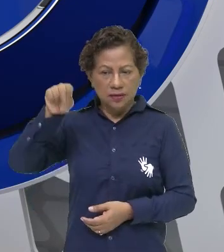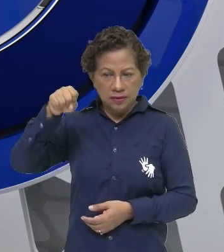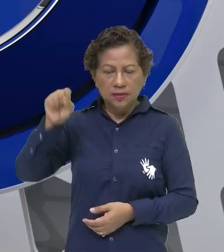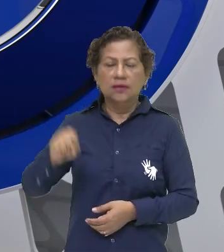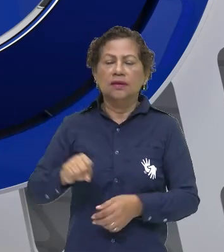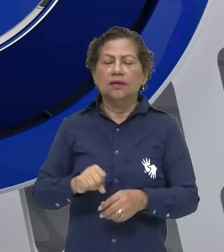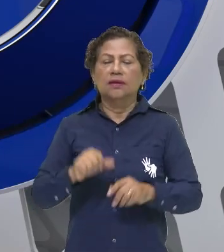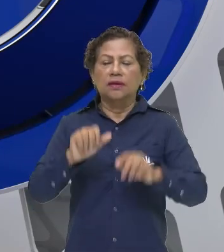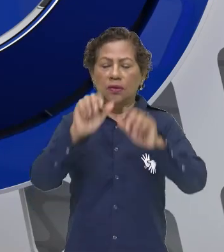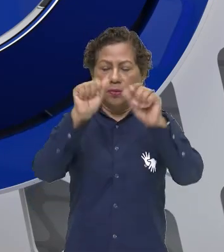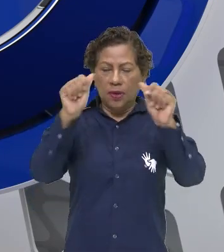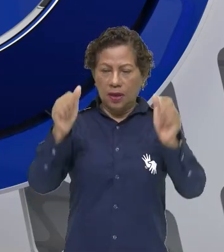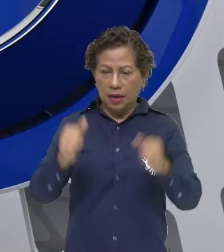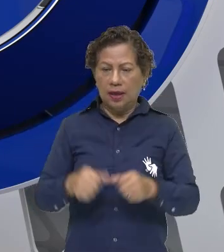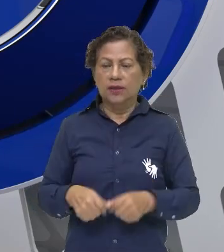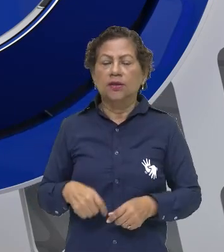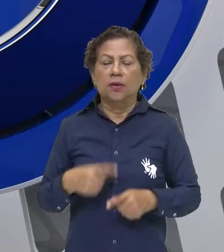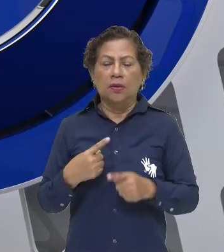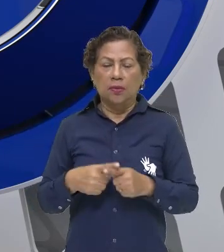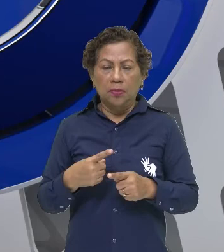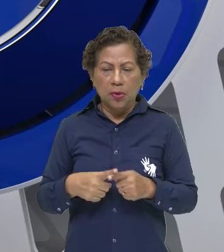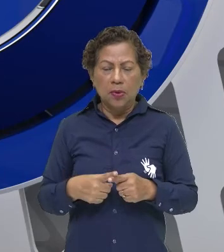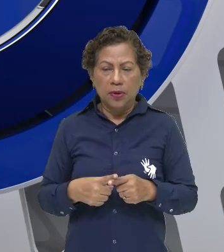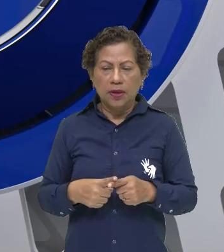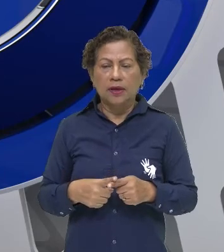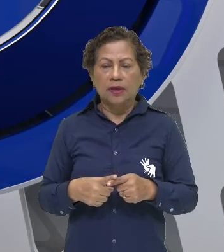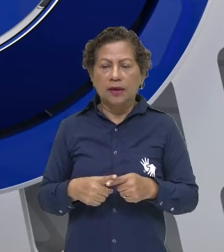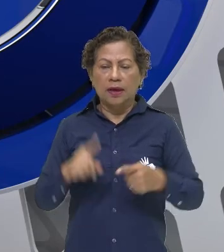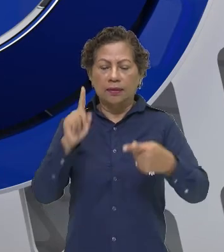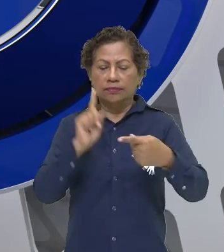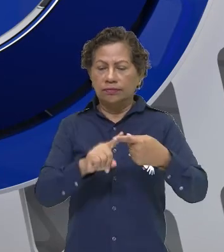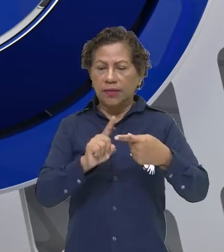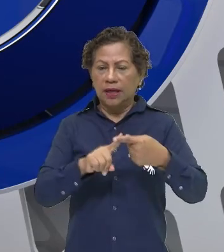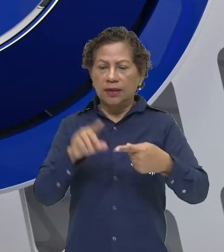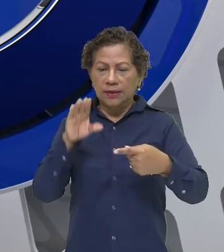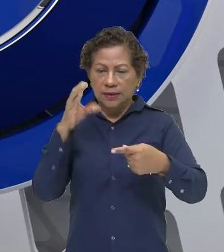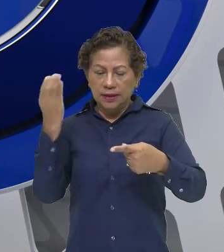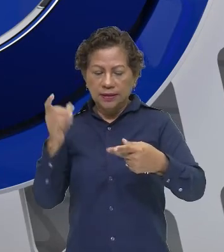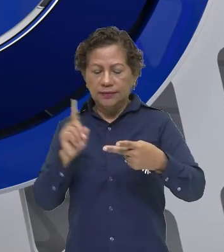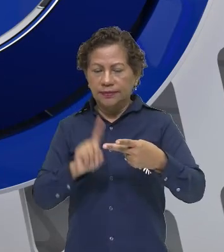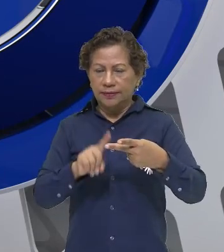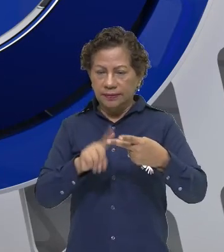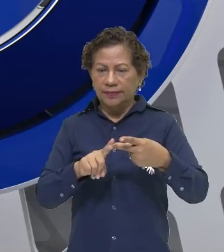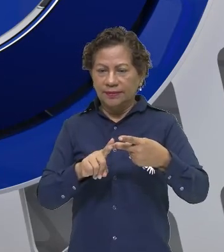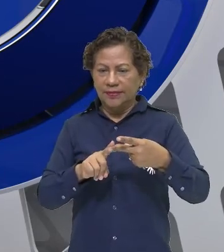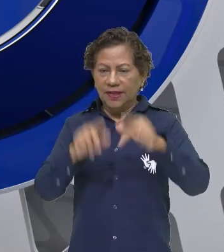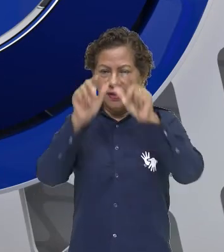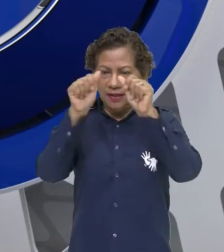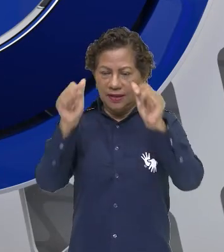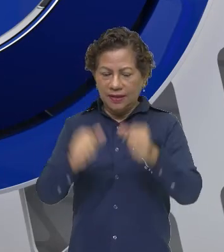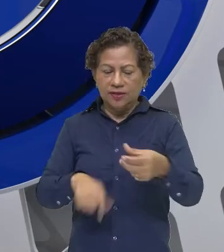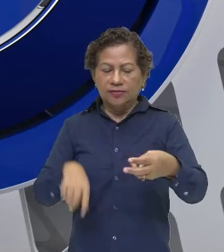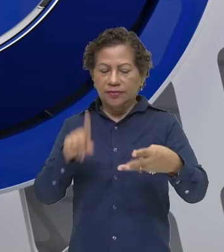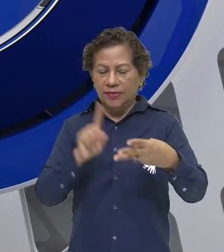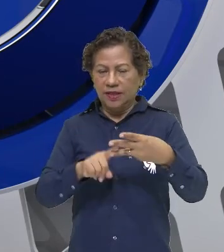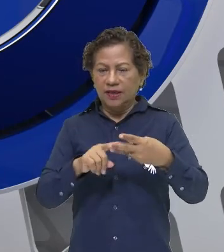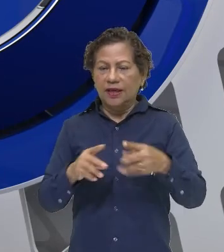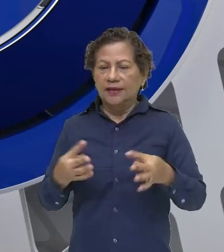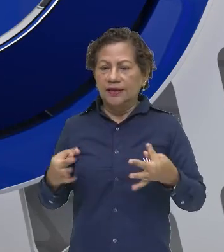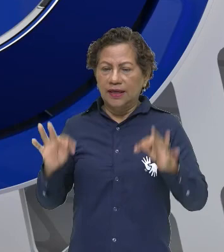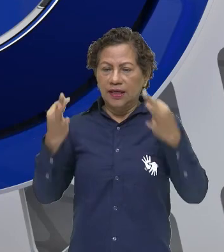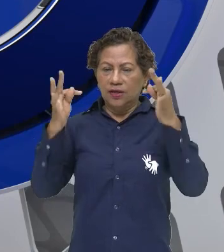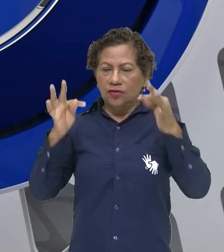porque é mais uma vez a ciência e a arte se abraçando com a tecnologia e trazendo essas